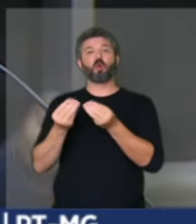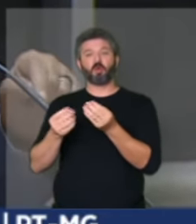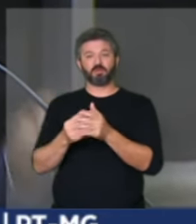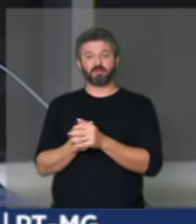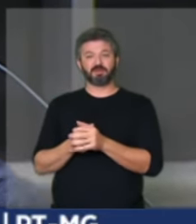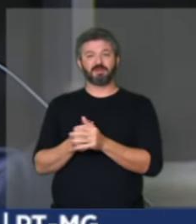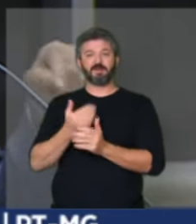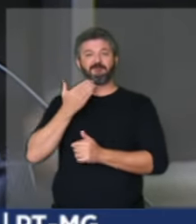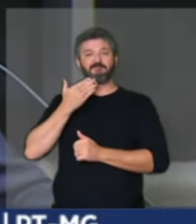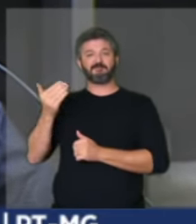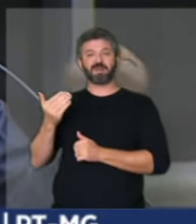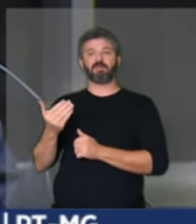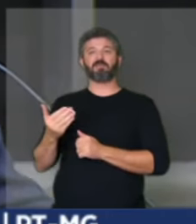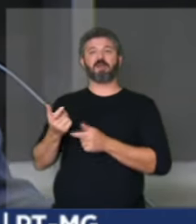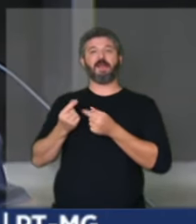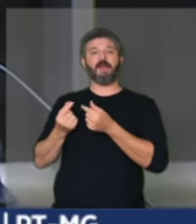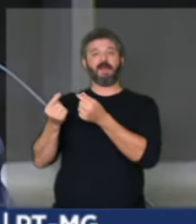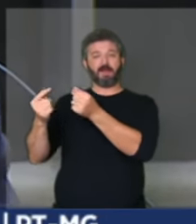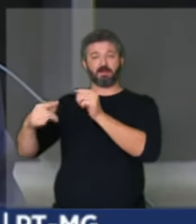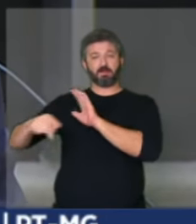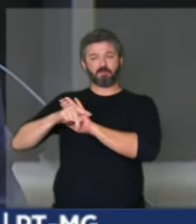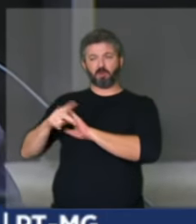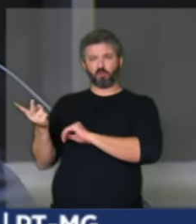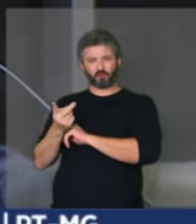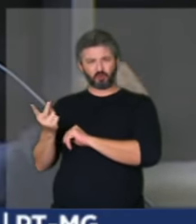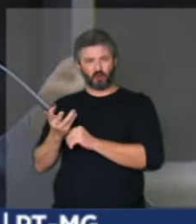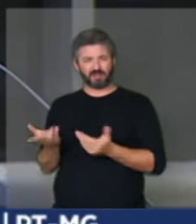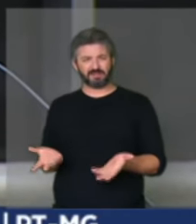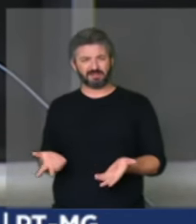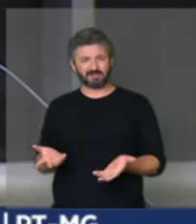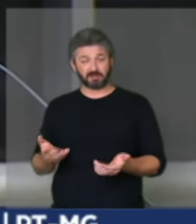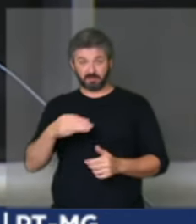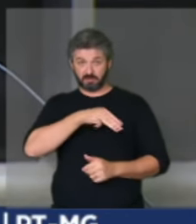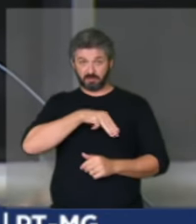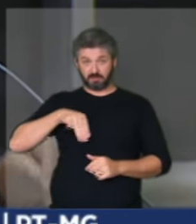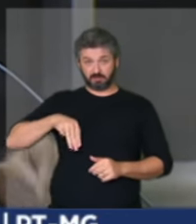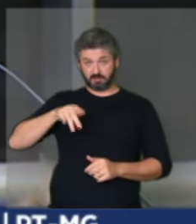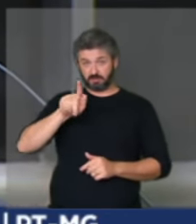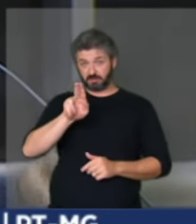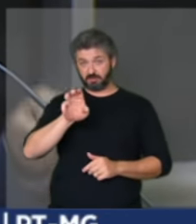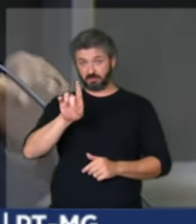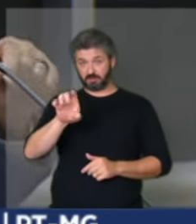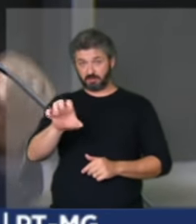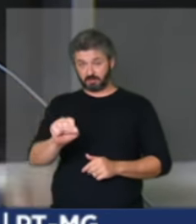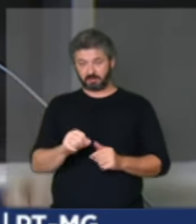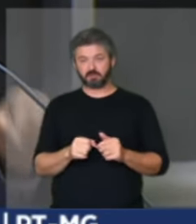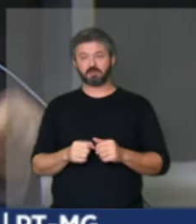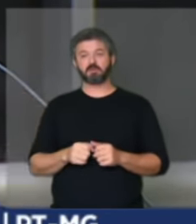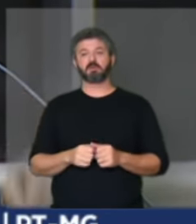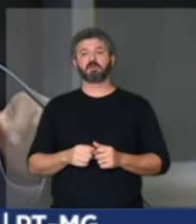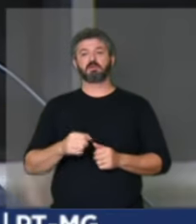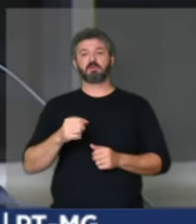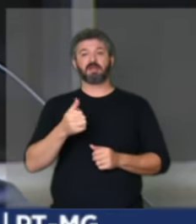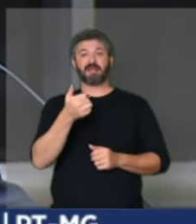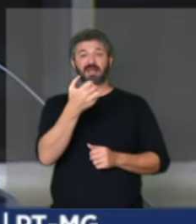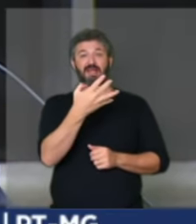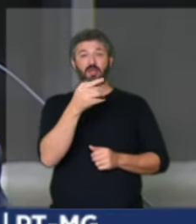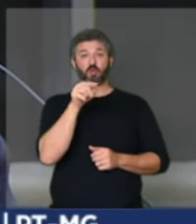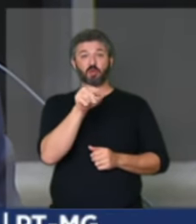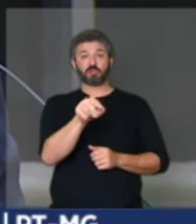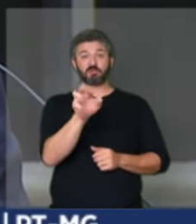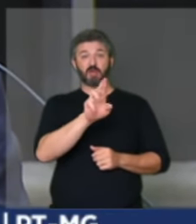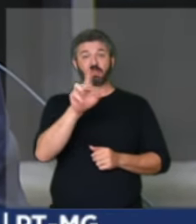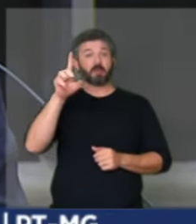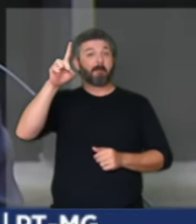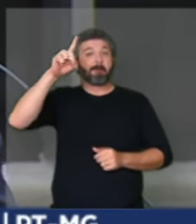que favorece o enriquecimento próprio ministro Paulo Guedes ganhando 14 mil por dia